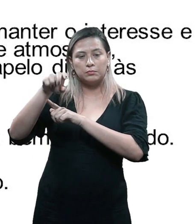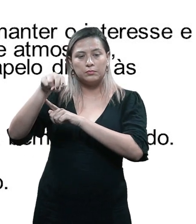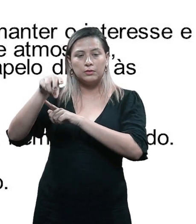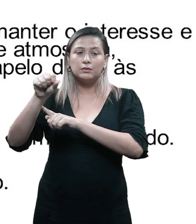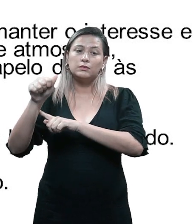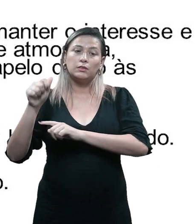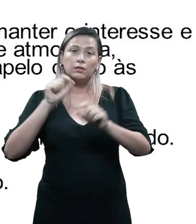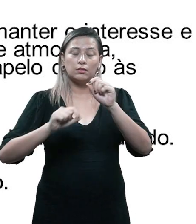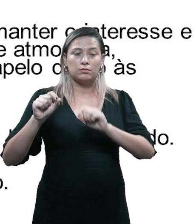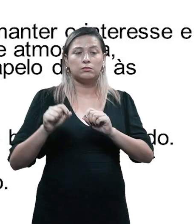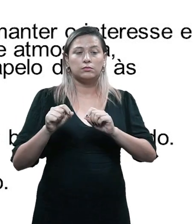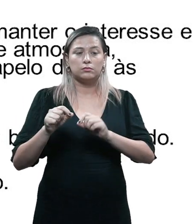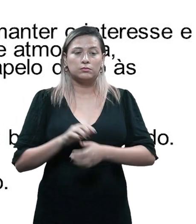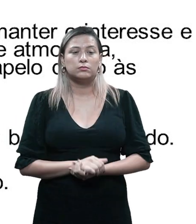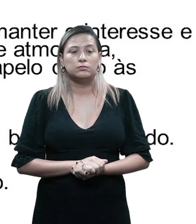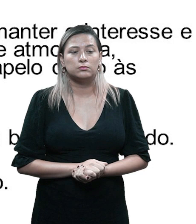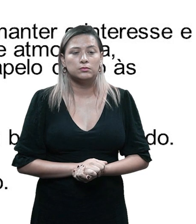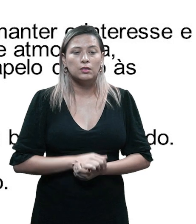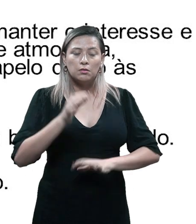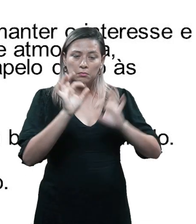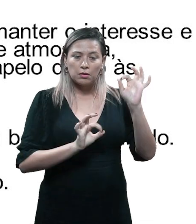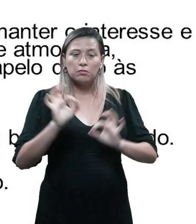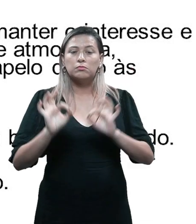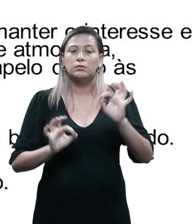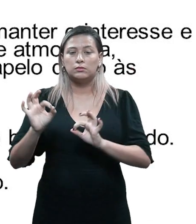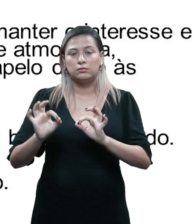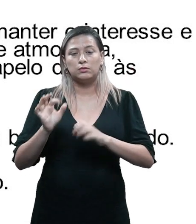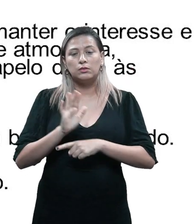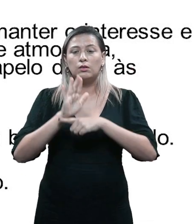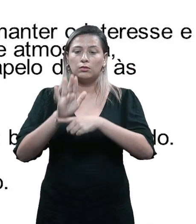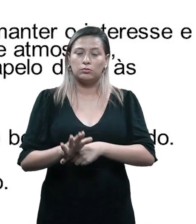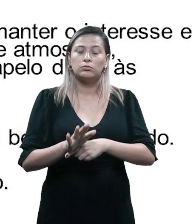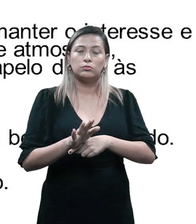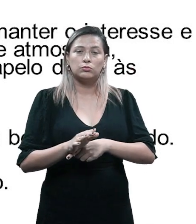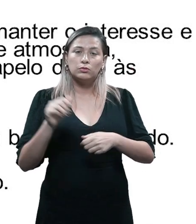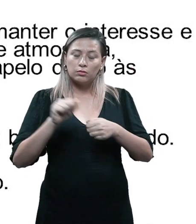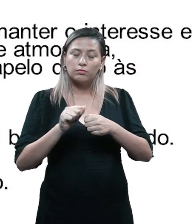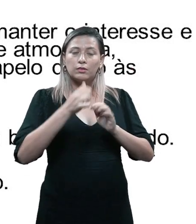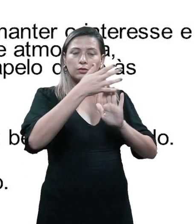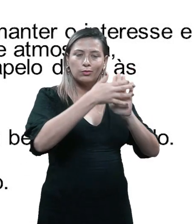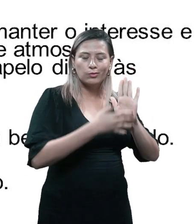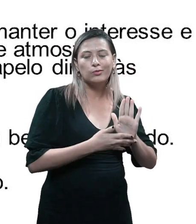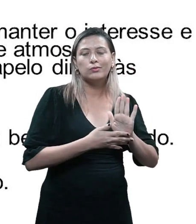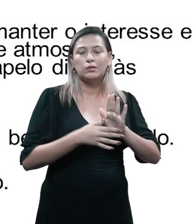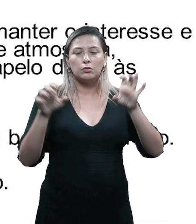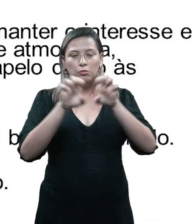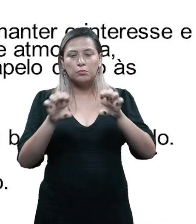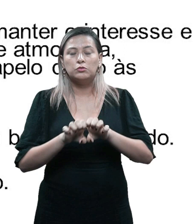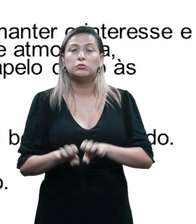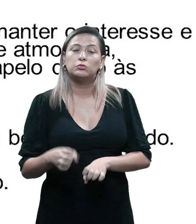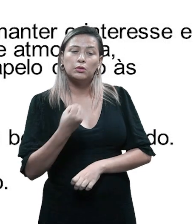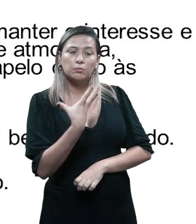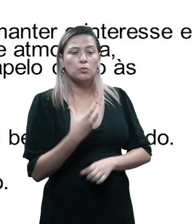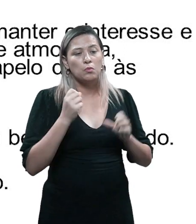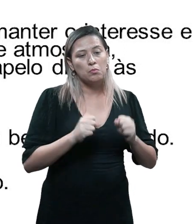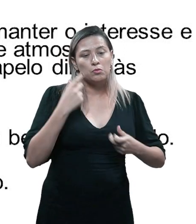preparatório que vai ajudar a construir um roteiro bem estruturado. Ele pode ser uma fala no